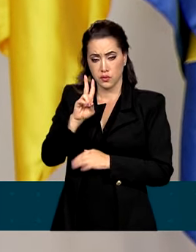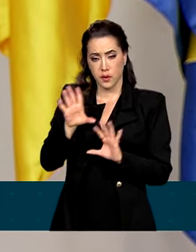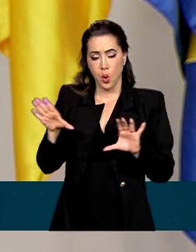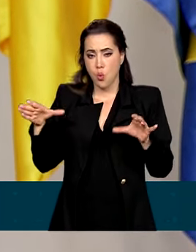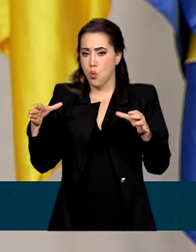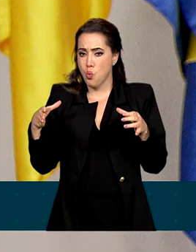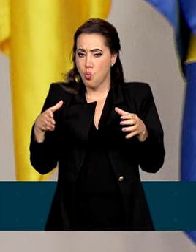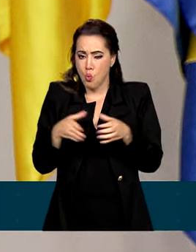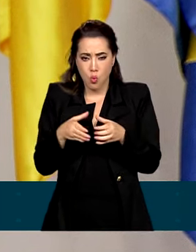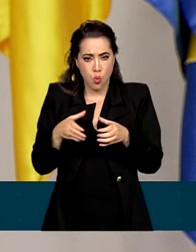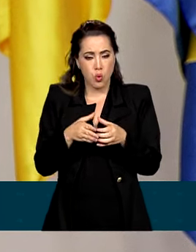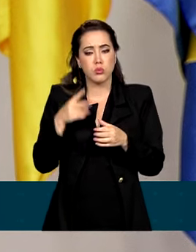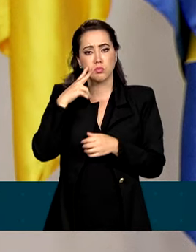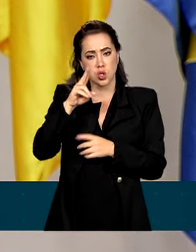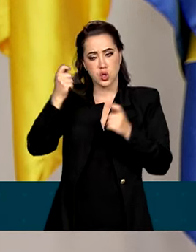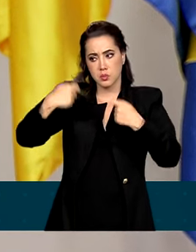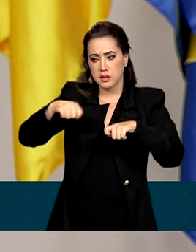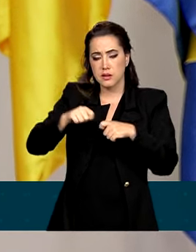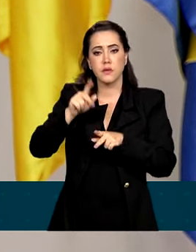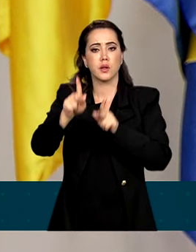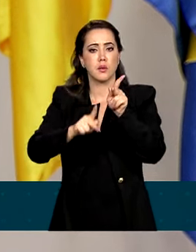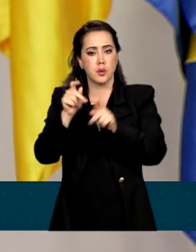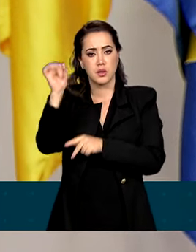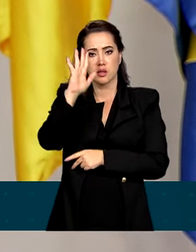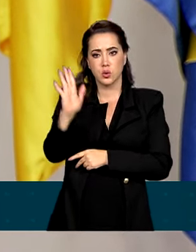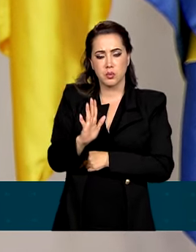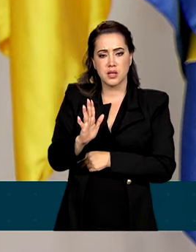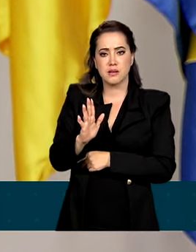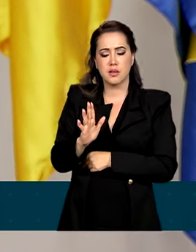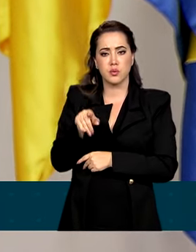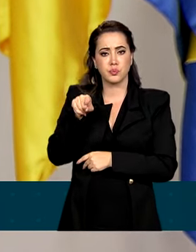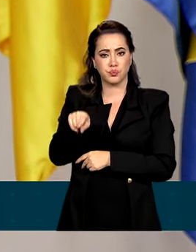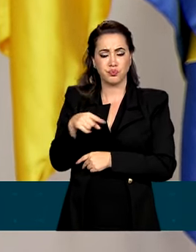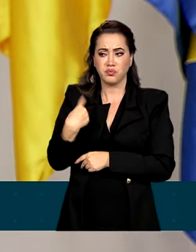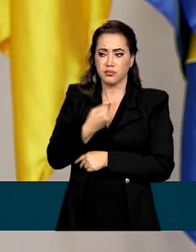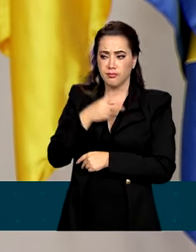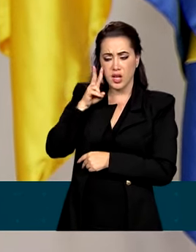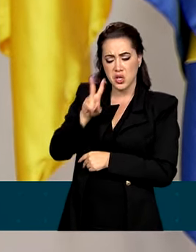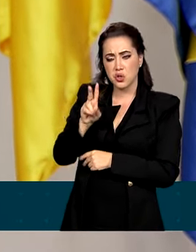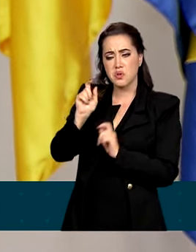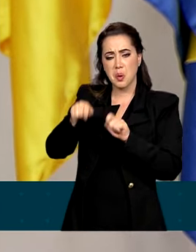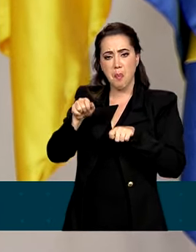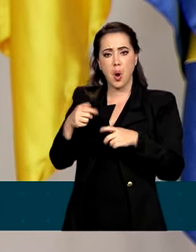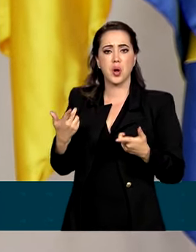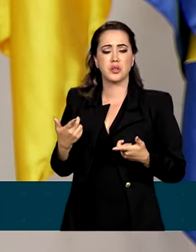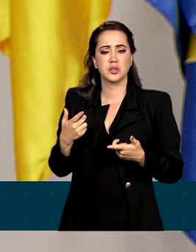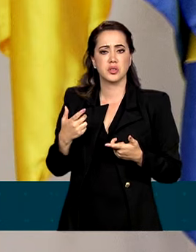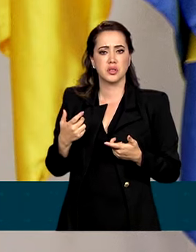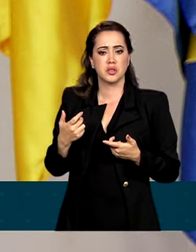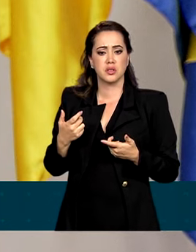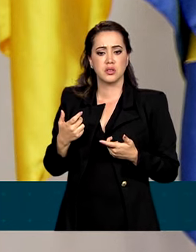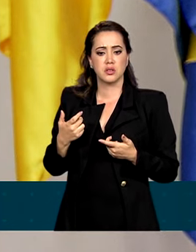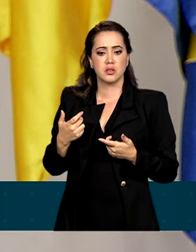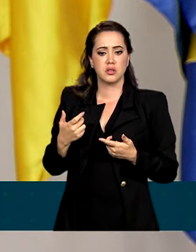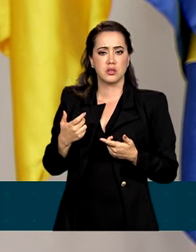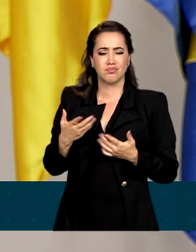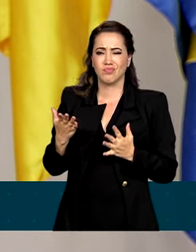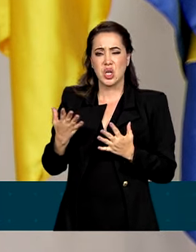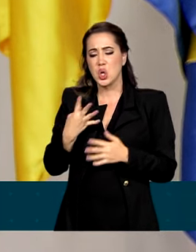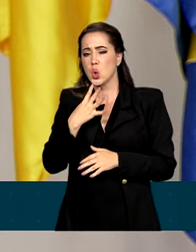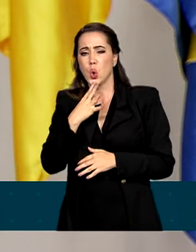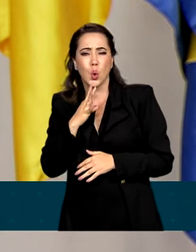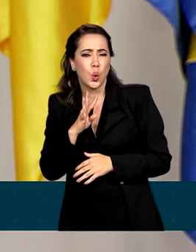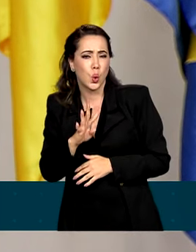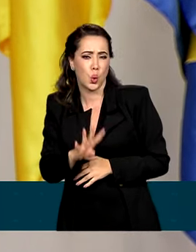não desconsiderável da população brasileira condenada ao que nós poderíamos chamar de uma infantilidade política,